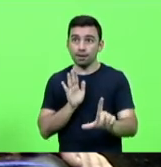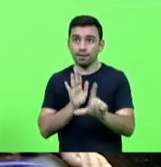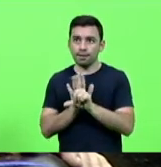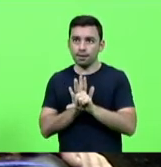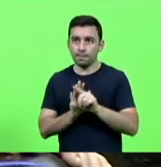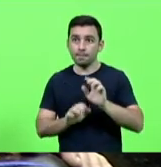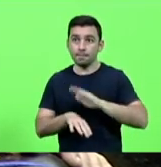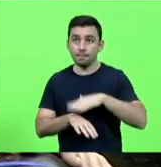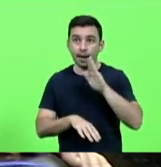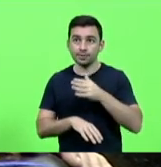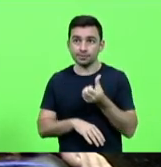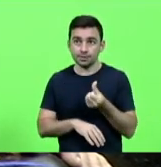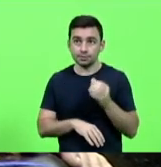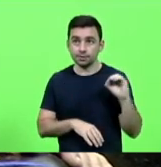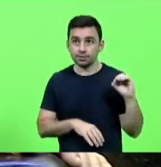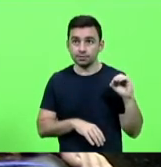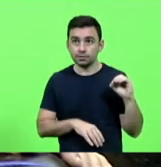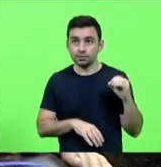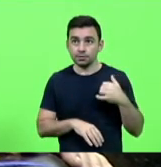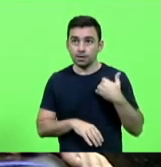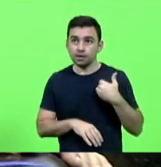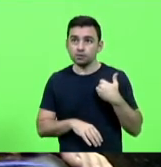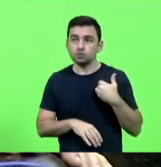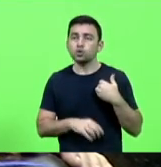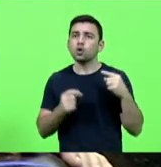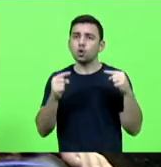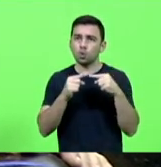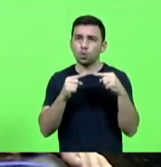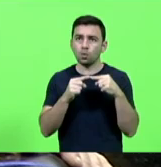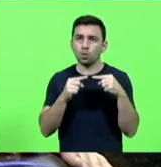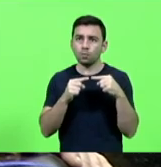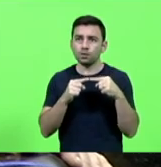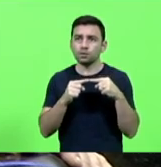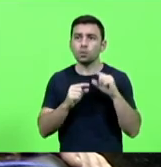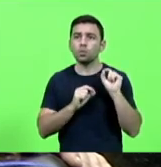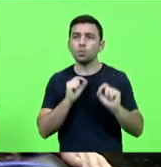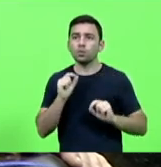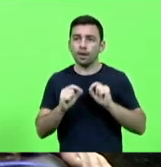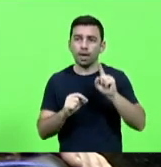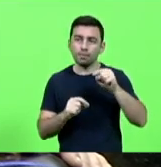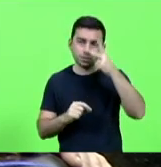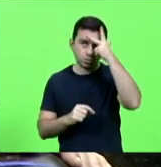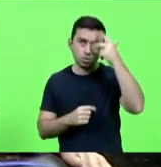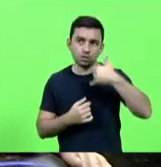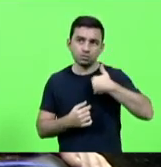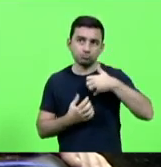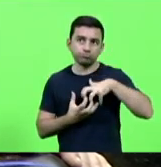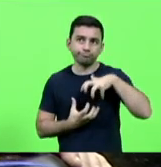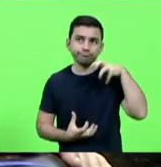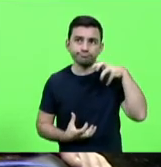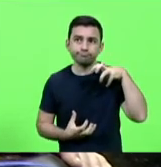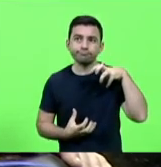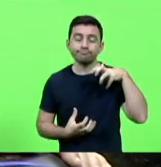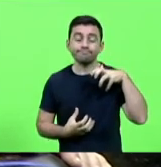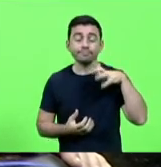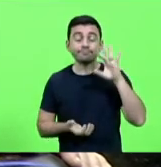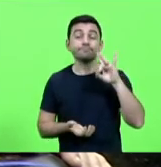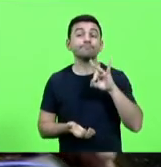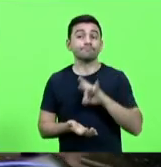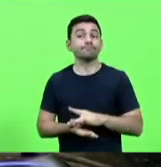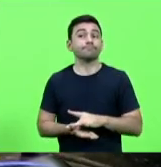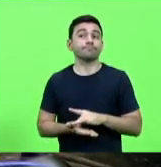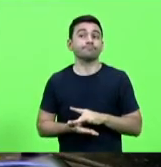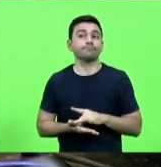mais de 60 anos já é considerado uma pessoa idosa então nós queremos de fato de verdade